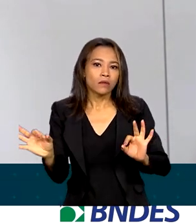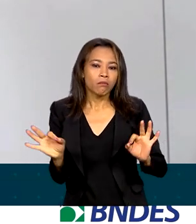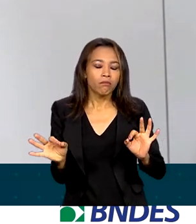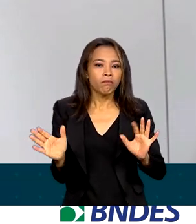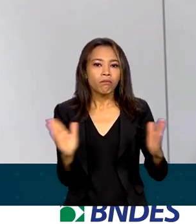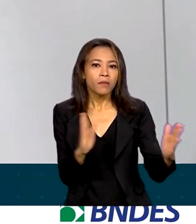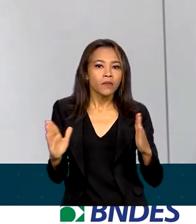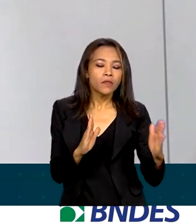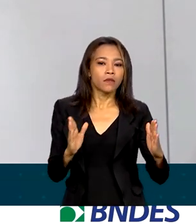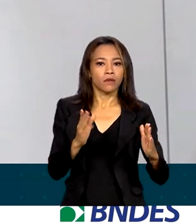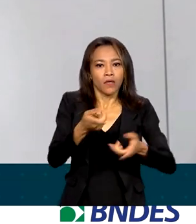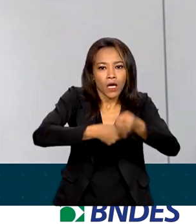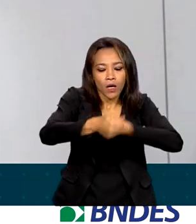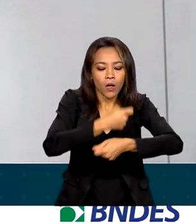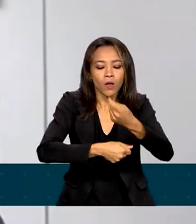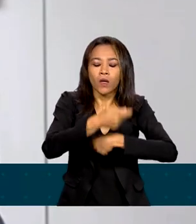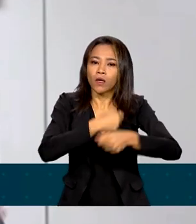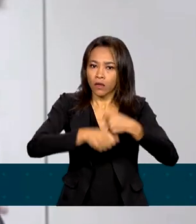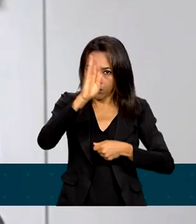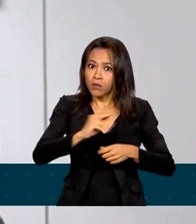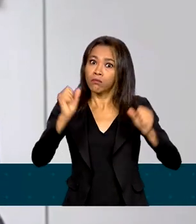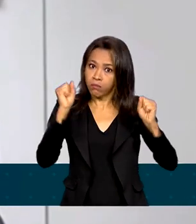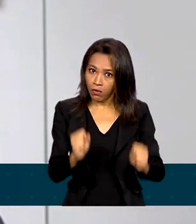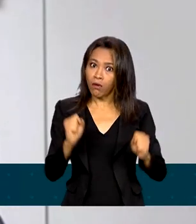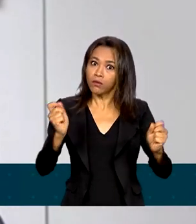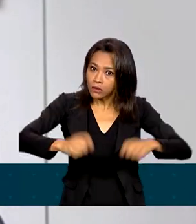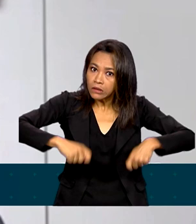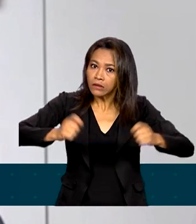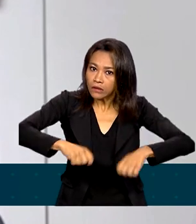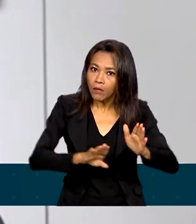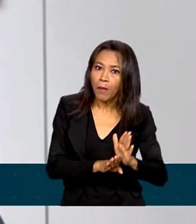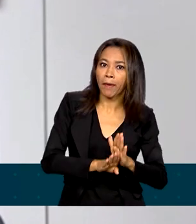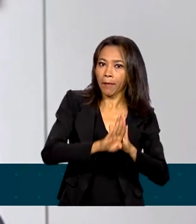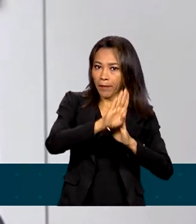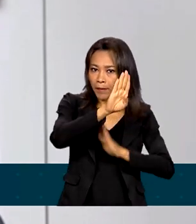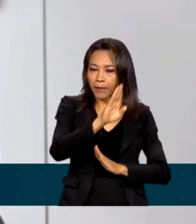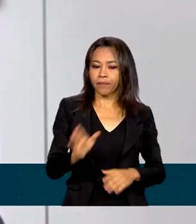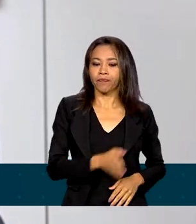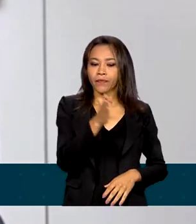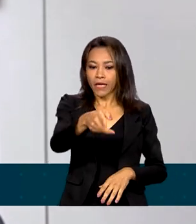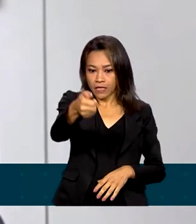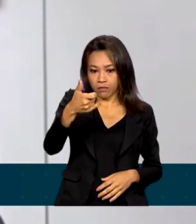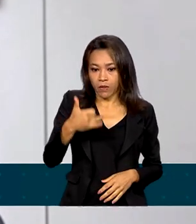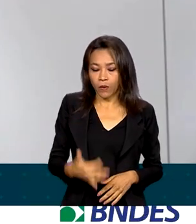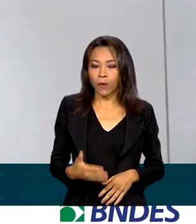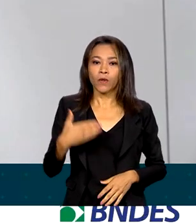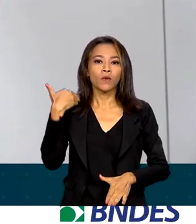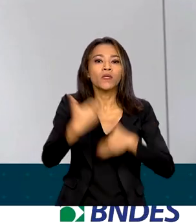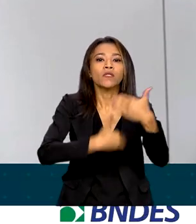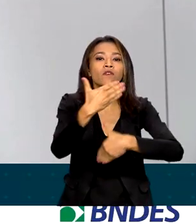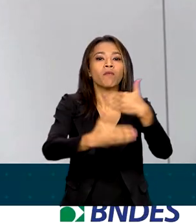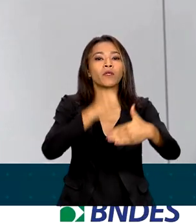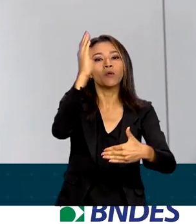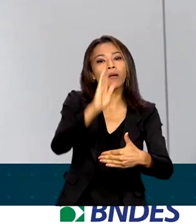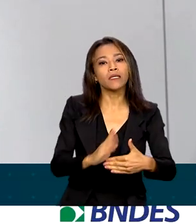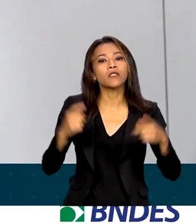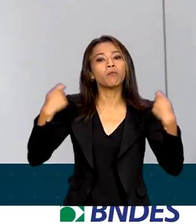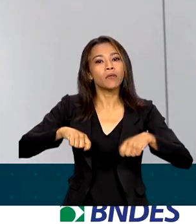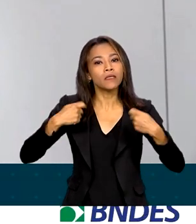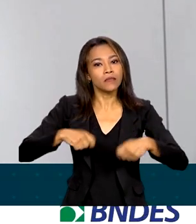pode e deve decolar. Fernando Haddad defendeu ainda que o desenvolvimento do Brasil deve ser feito de forma